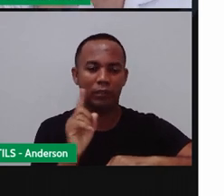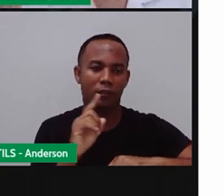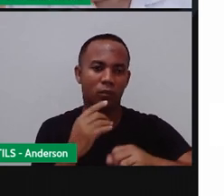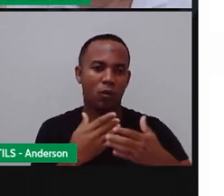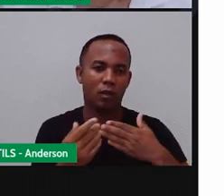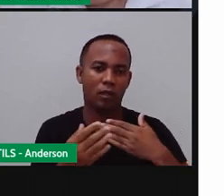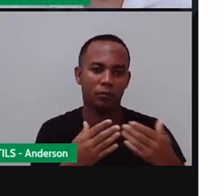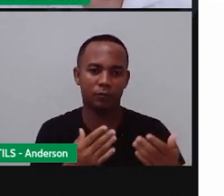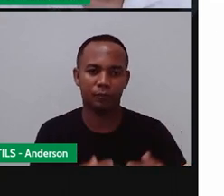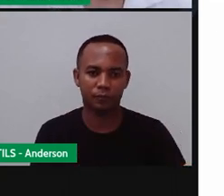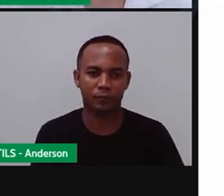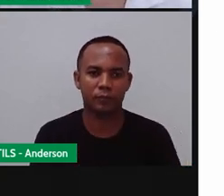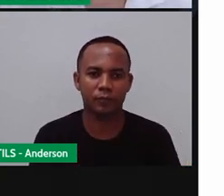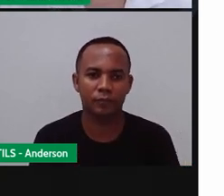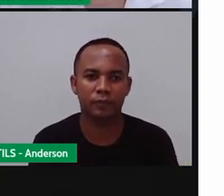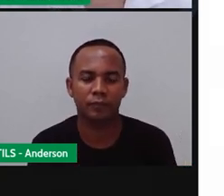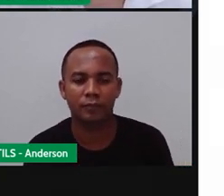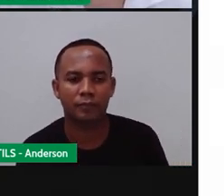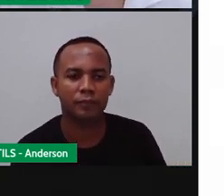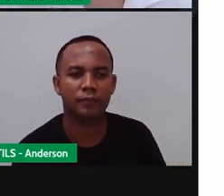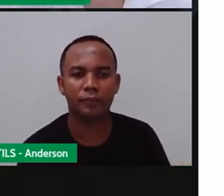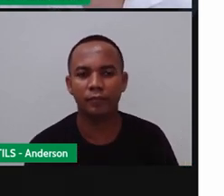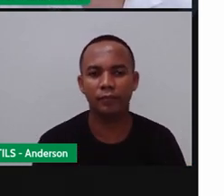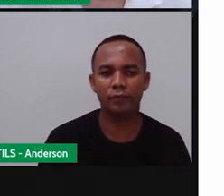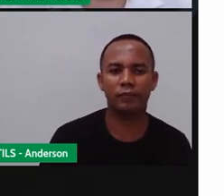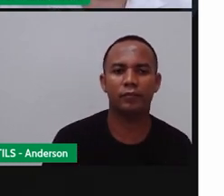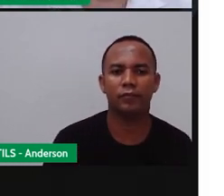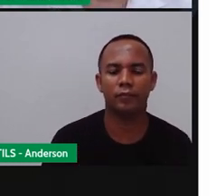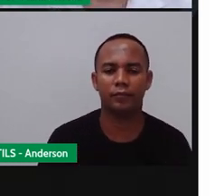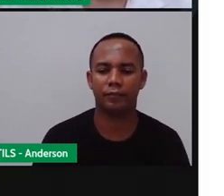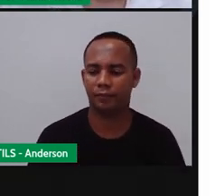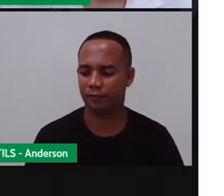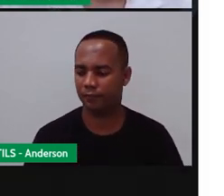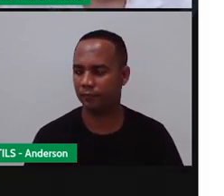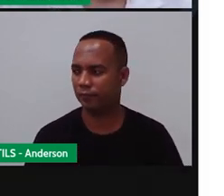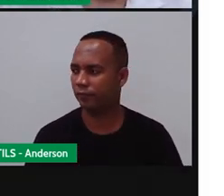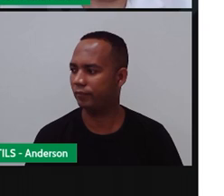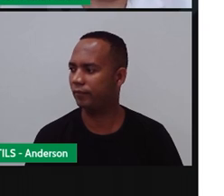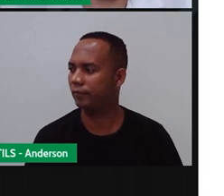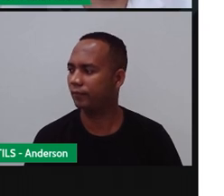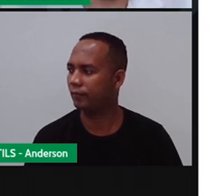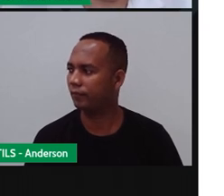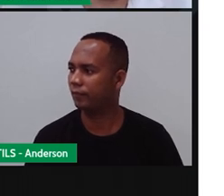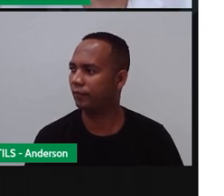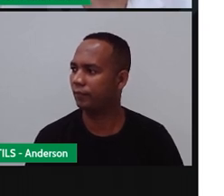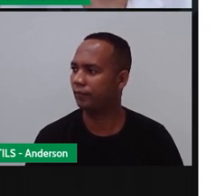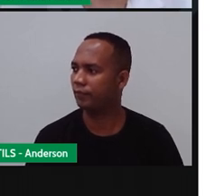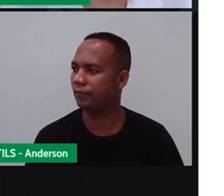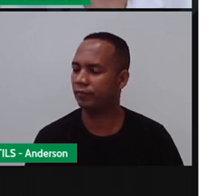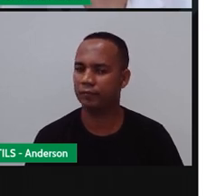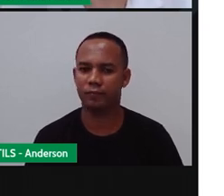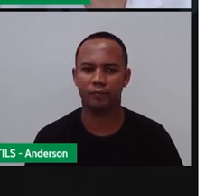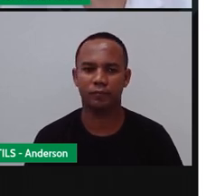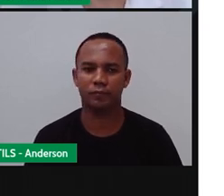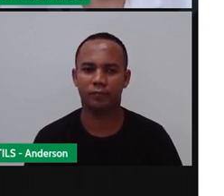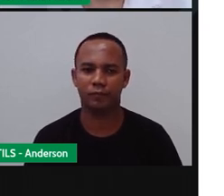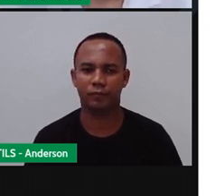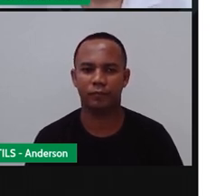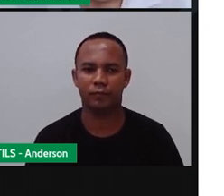Tá? Vamos. Ah, sim! Temos beijos. Deixa eu tirar o slide aqui. Vou para os beijos.